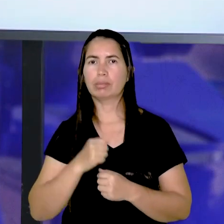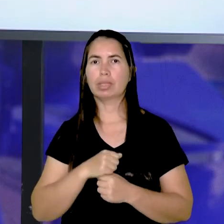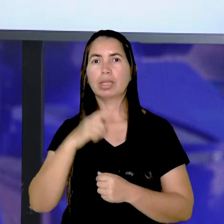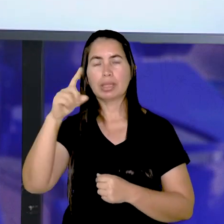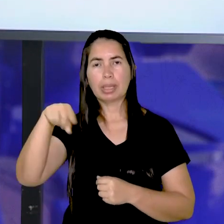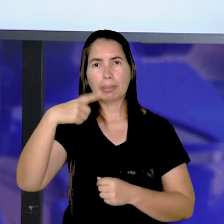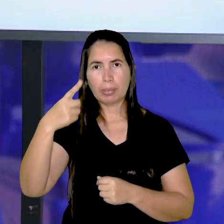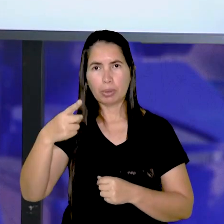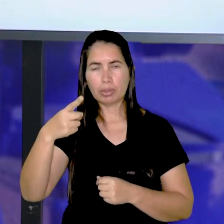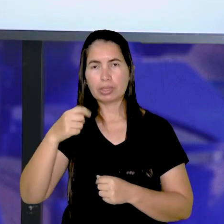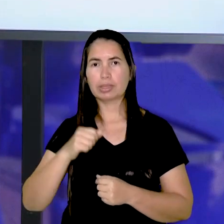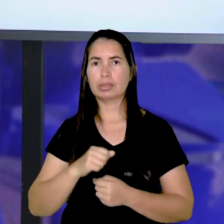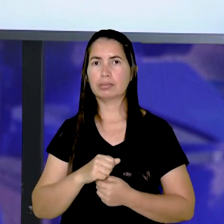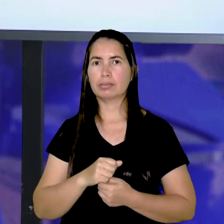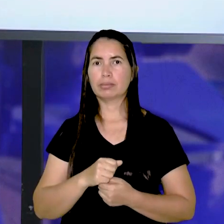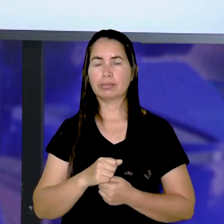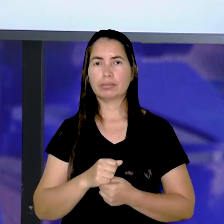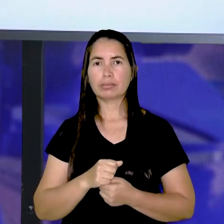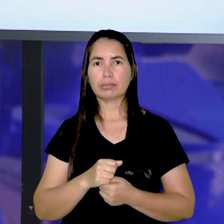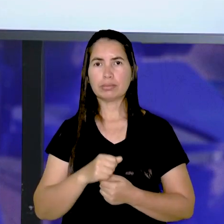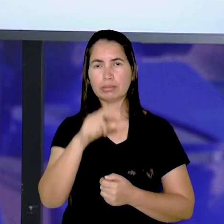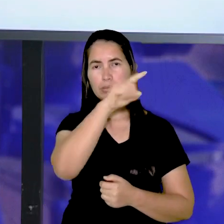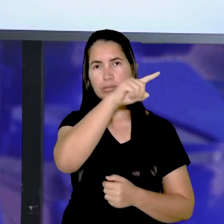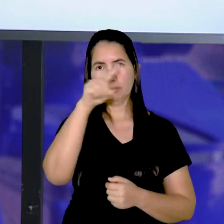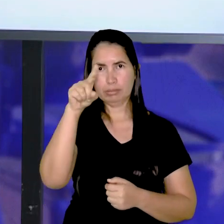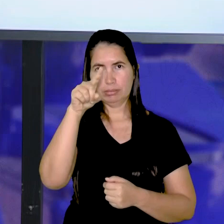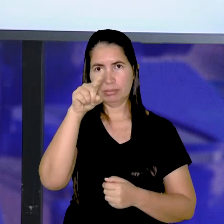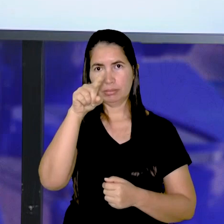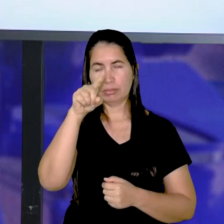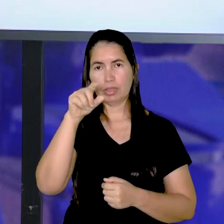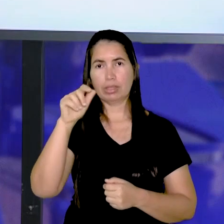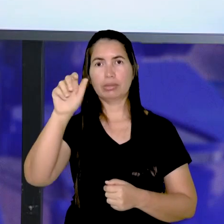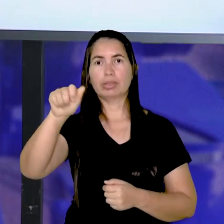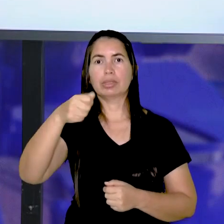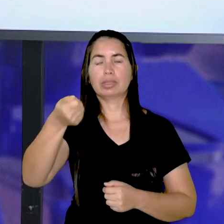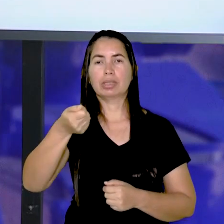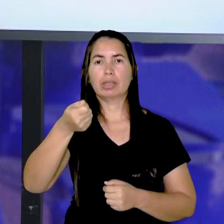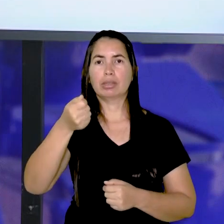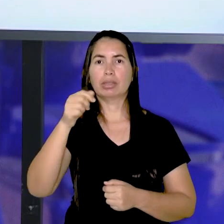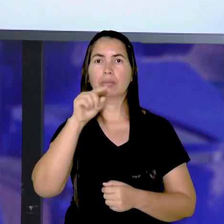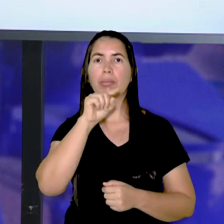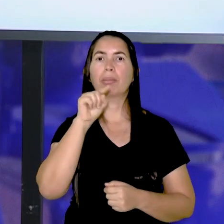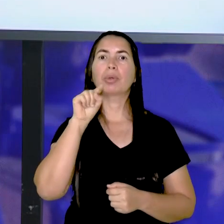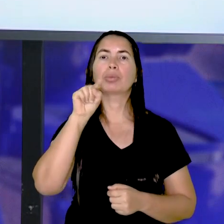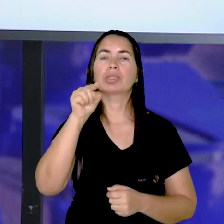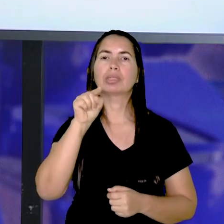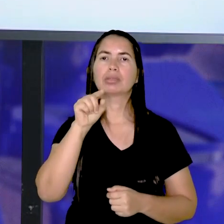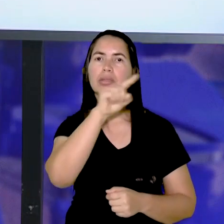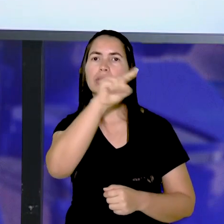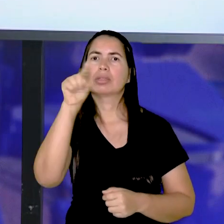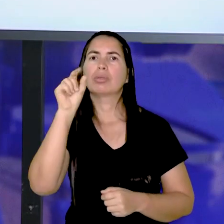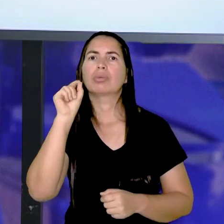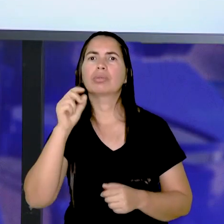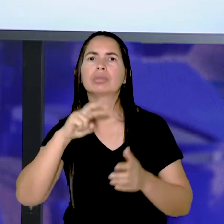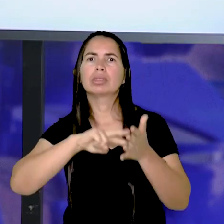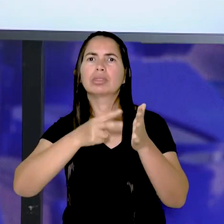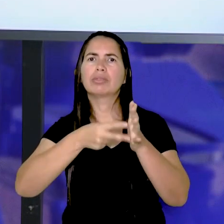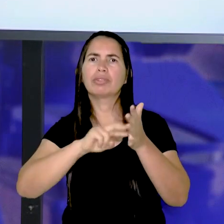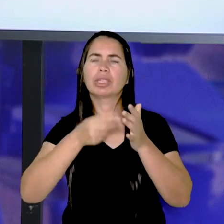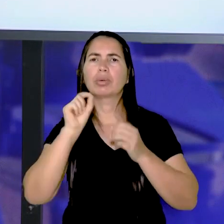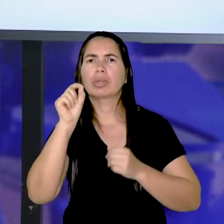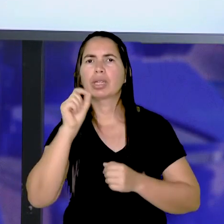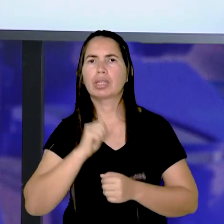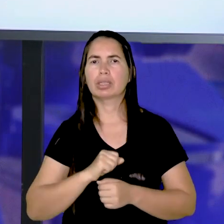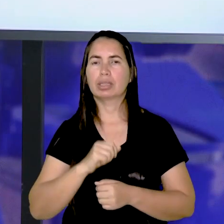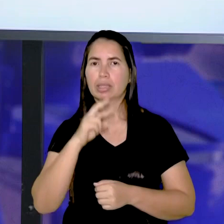depois, eu estou perguntando a vocês, os travessões, nesse sinal de pontuação, o travessão indica o quê? Eu também quero que você me